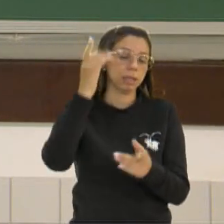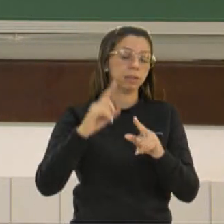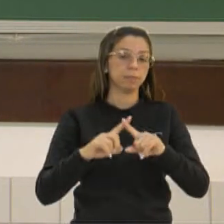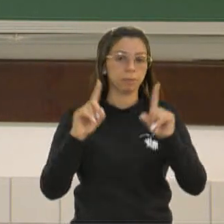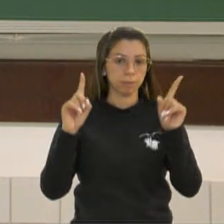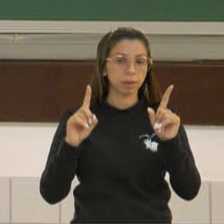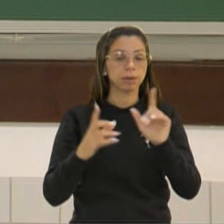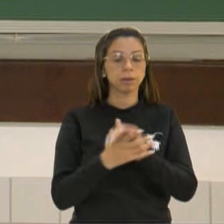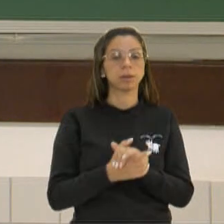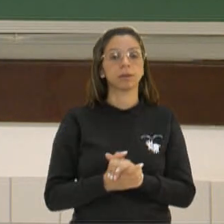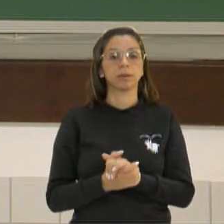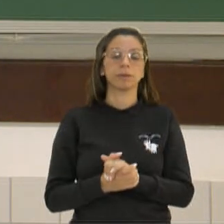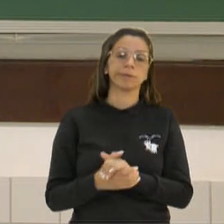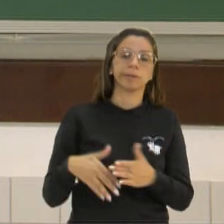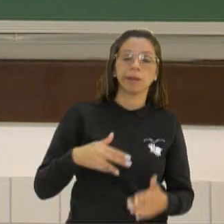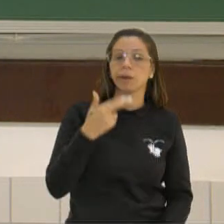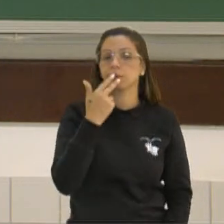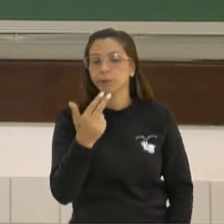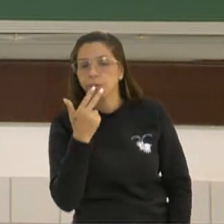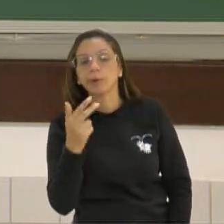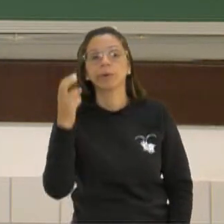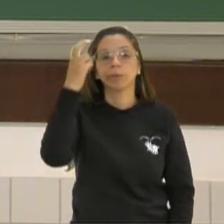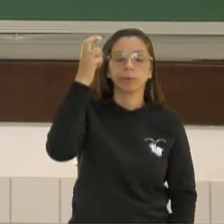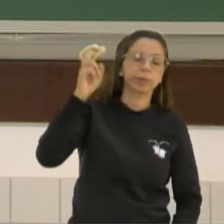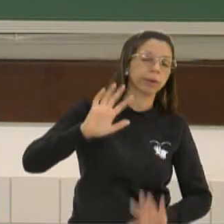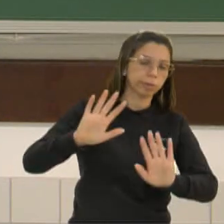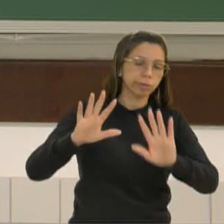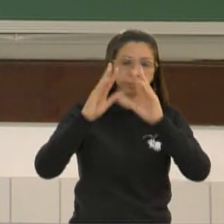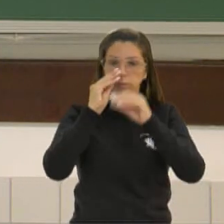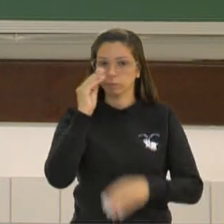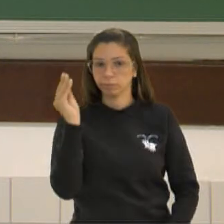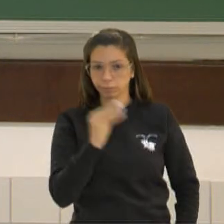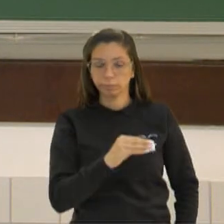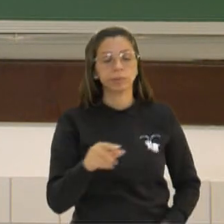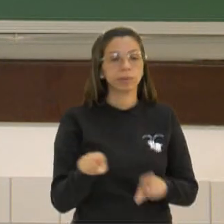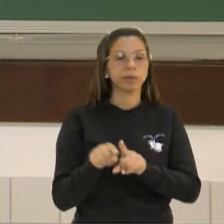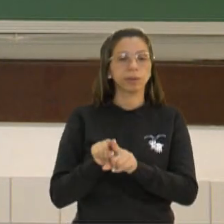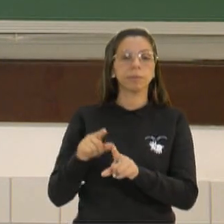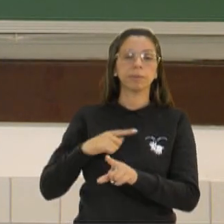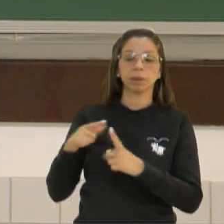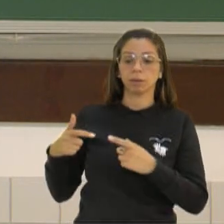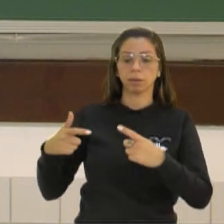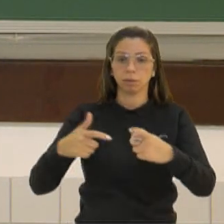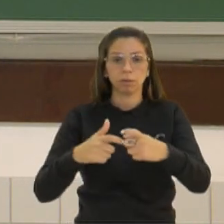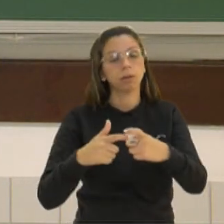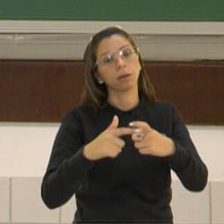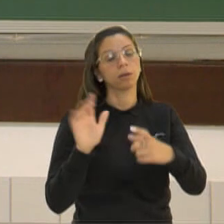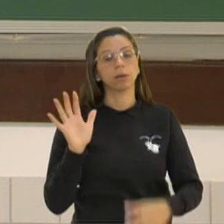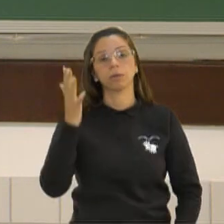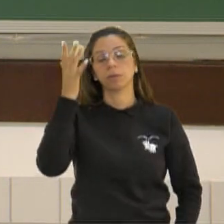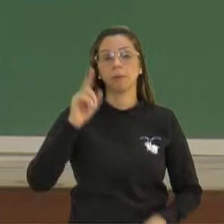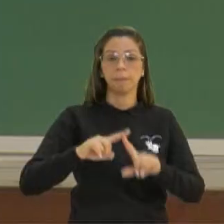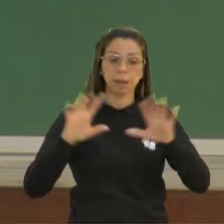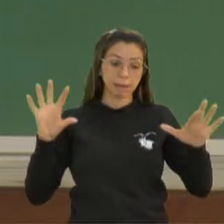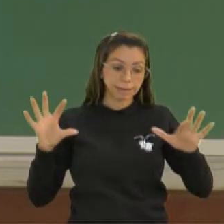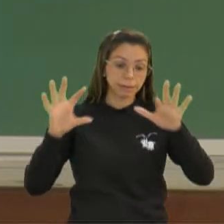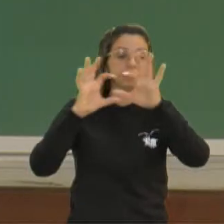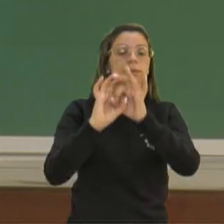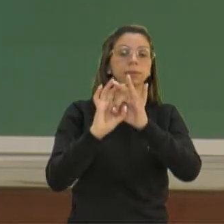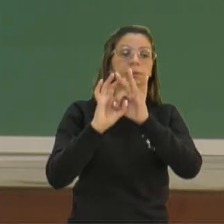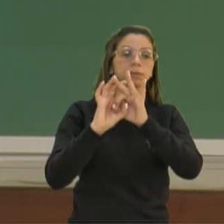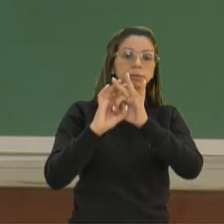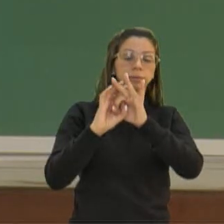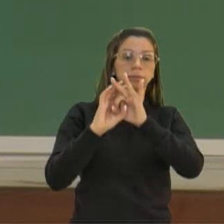Esquecendo-se as diferenças de idioma, culturais e até dos conflitos que houveram entre os países europeus, eles se uniram em prol do benefício